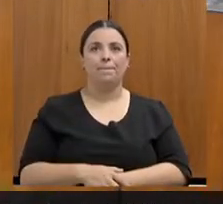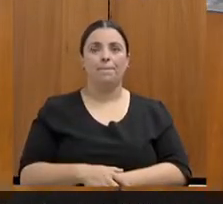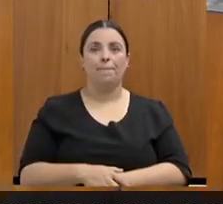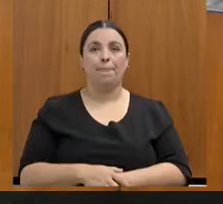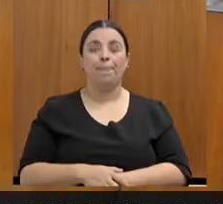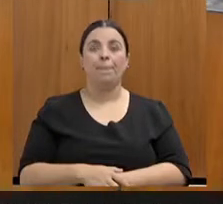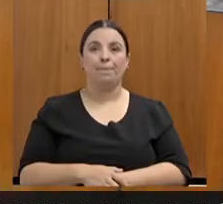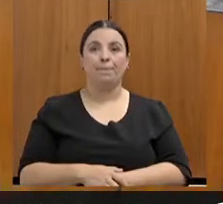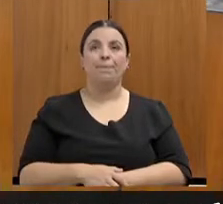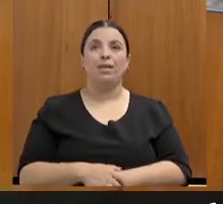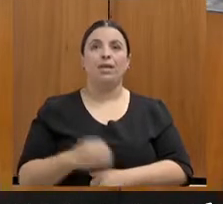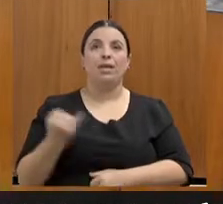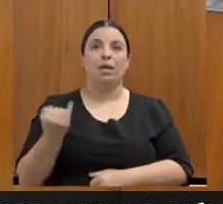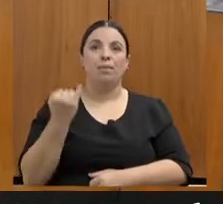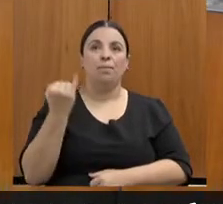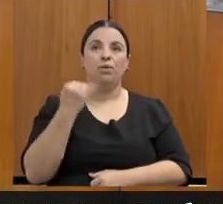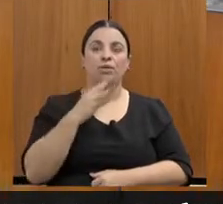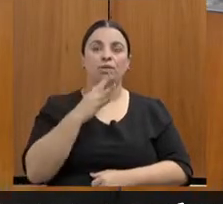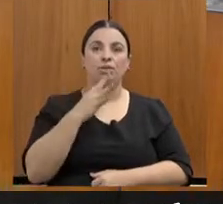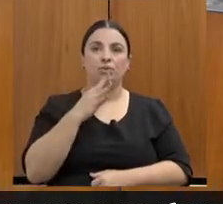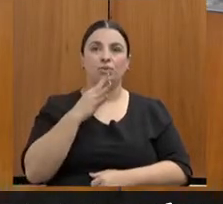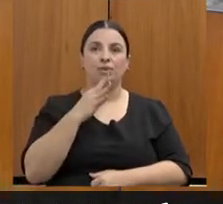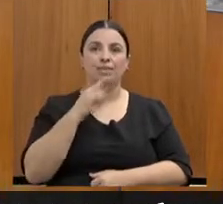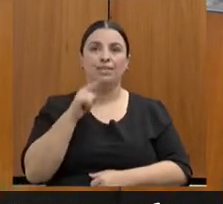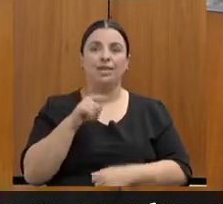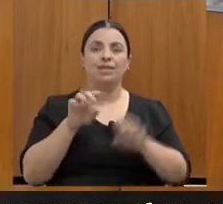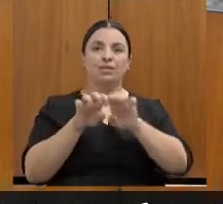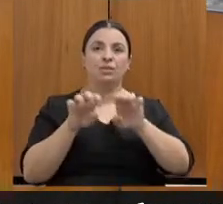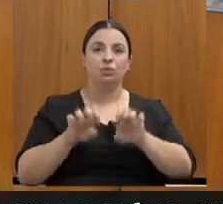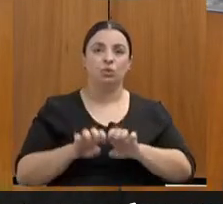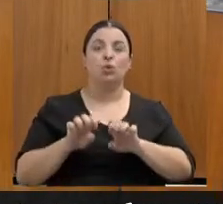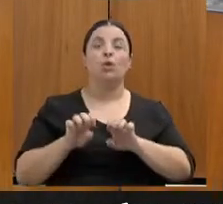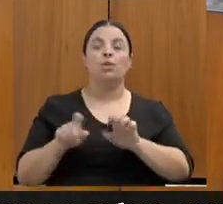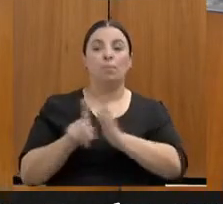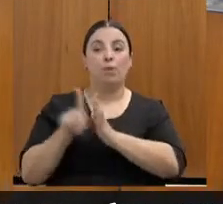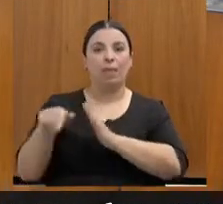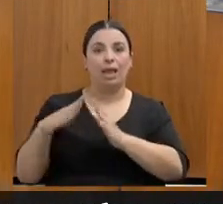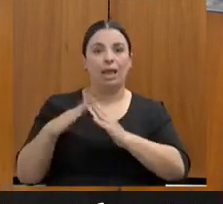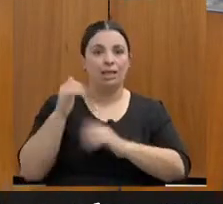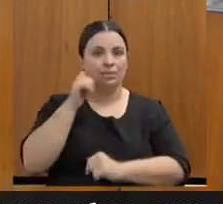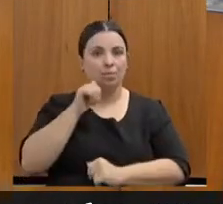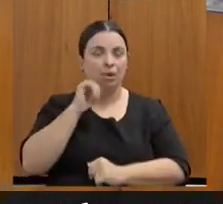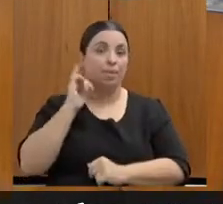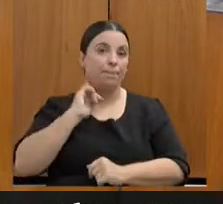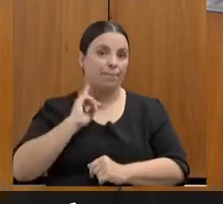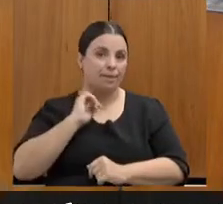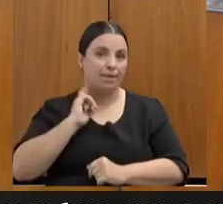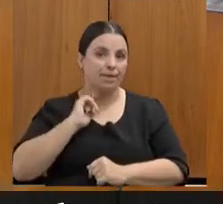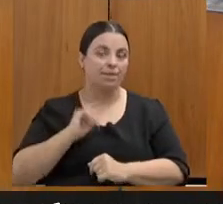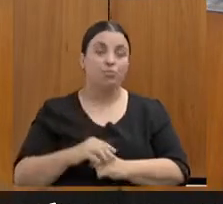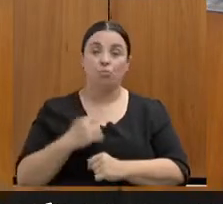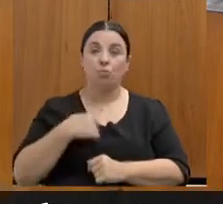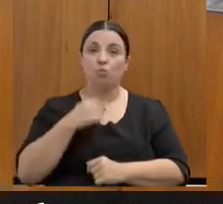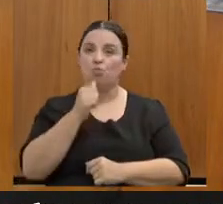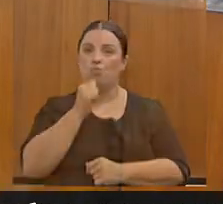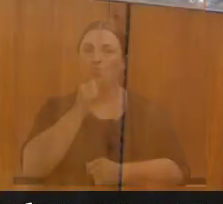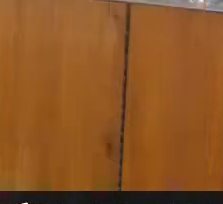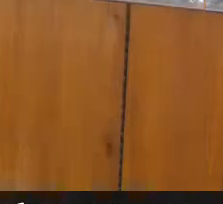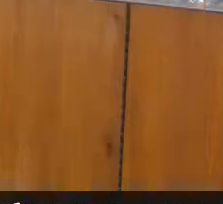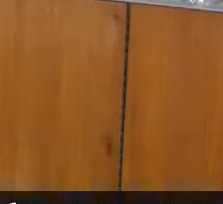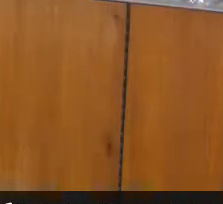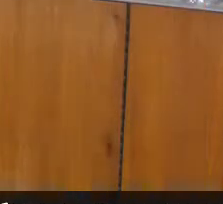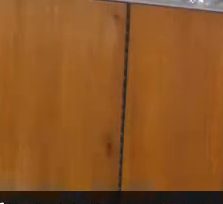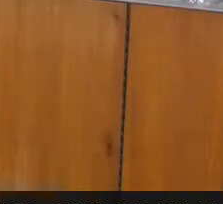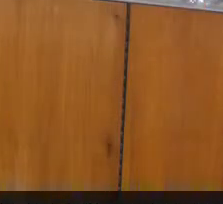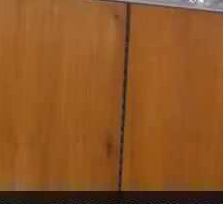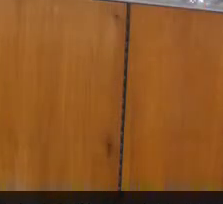Importante a gente conhecer essa estruturação da Casa da Mulher Mineira. Eu ainda não tive a oportunidade